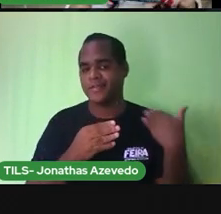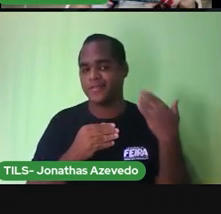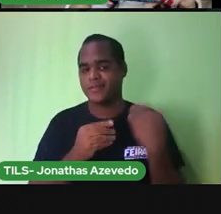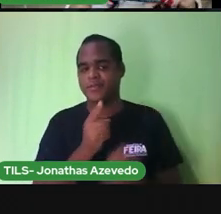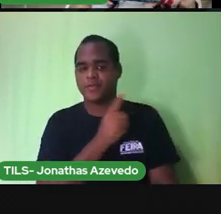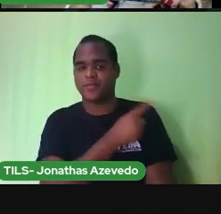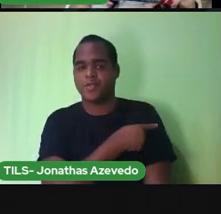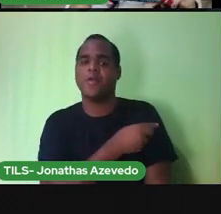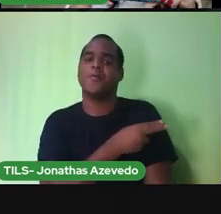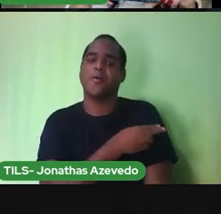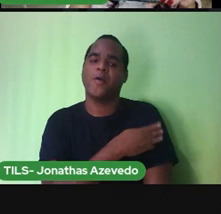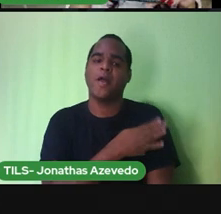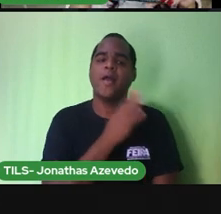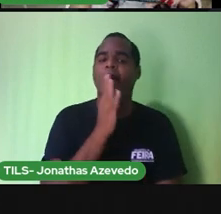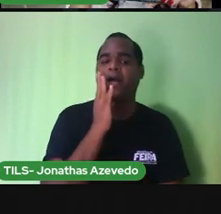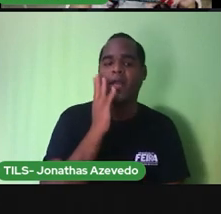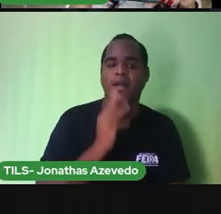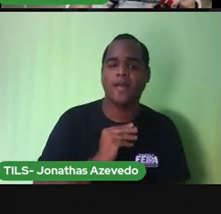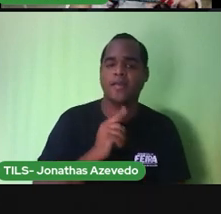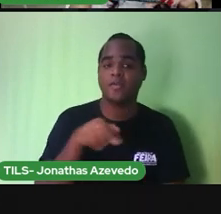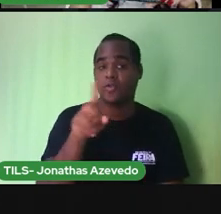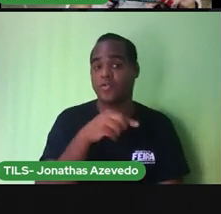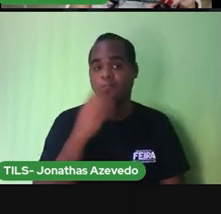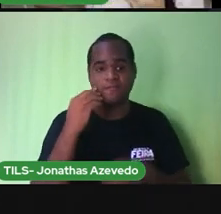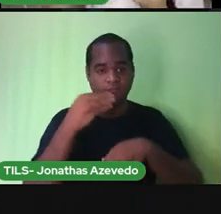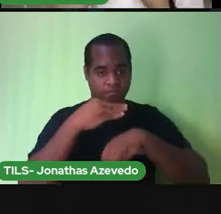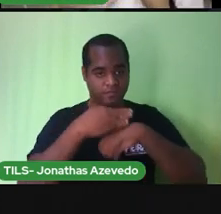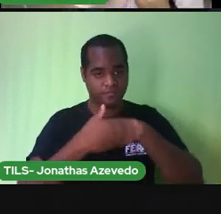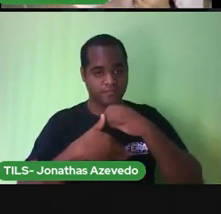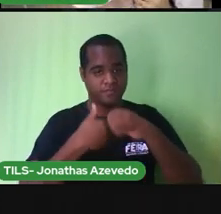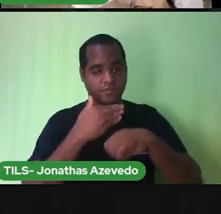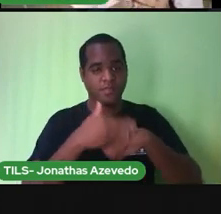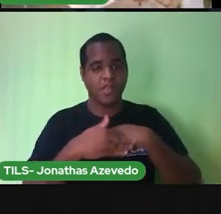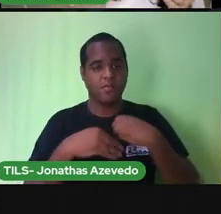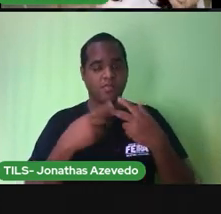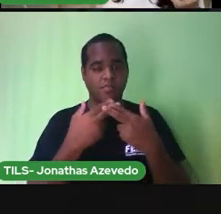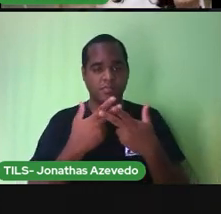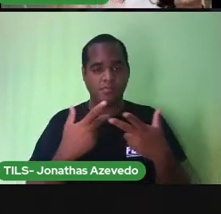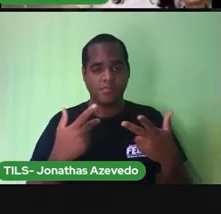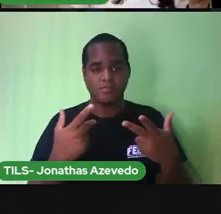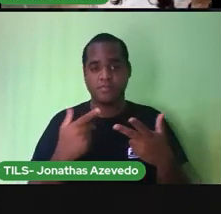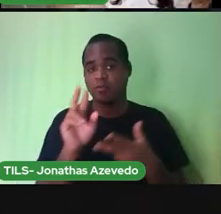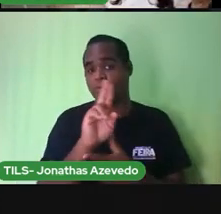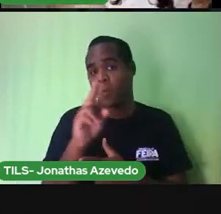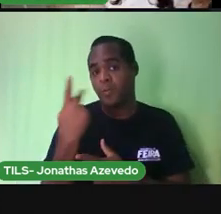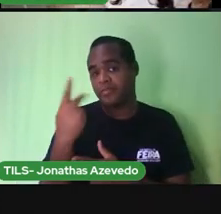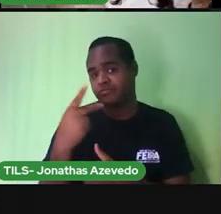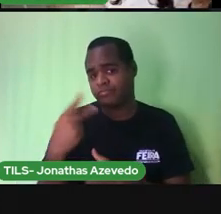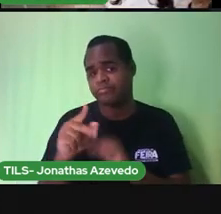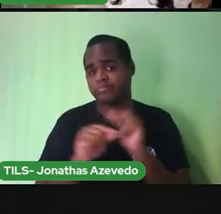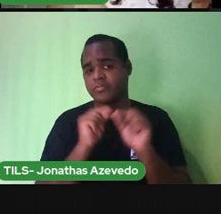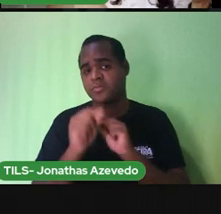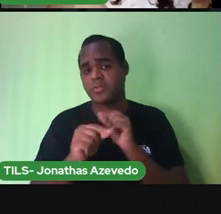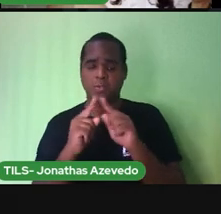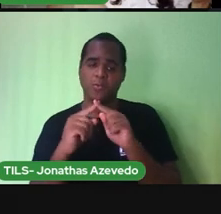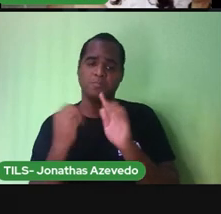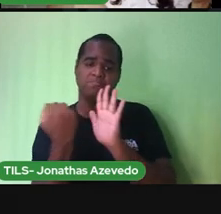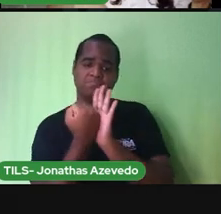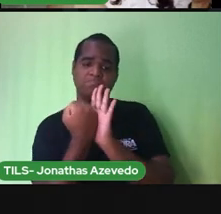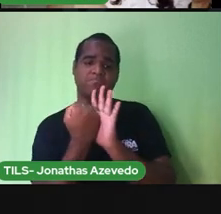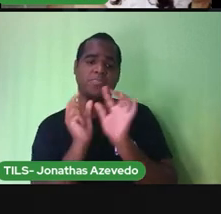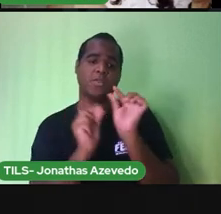trabalham muito as coisas vocês já trabalharam com os rótulos o rótulo é esse que vem aqui dizendo o nome do produto a marca